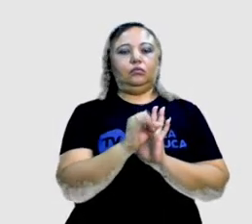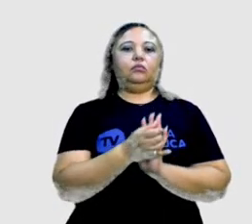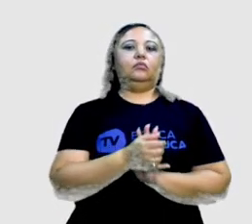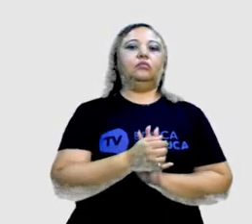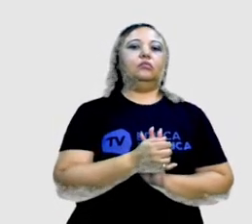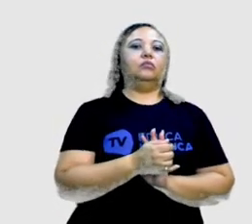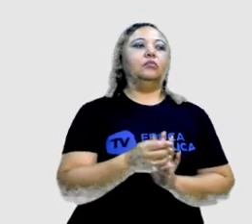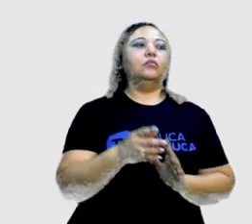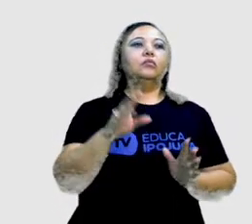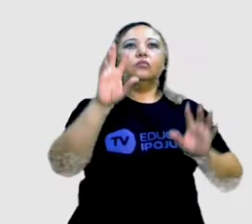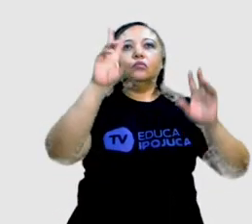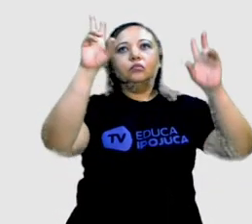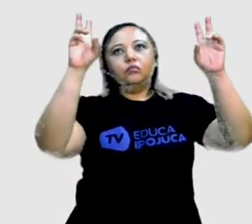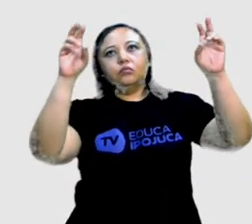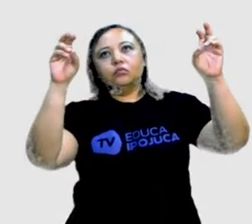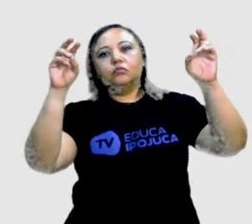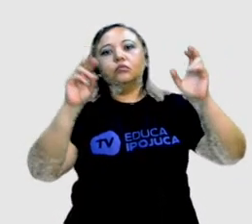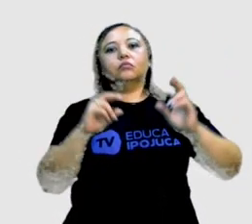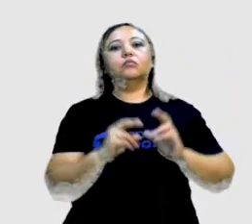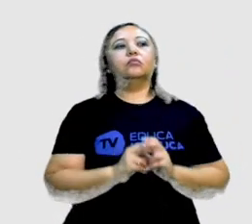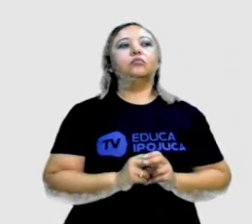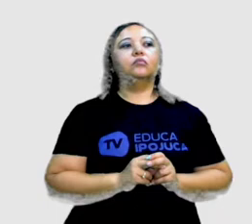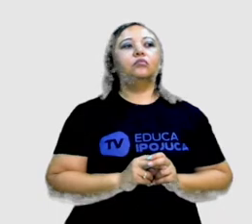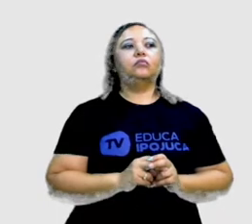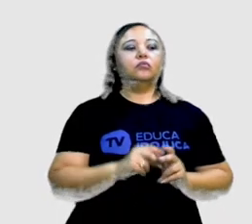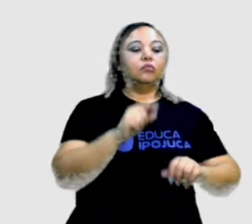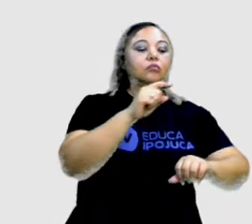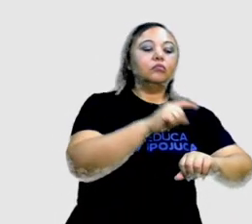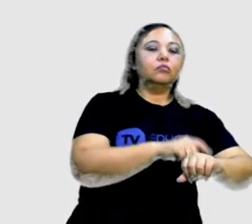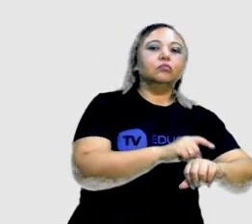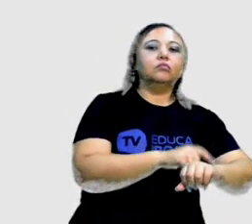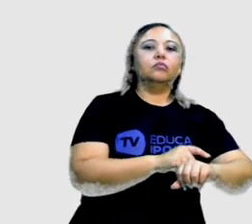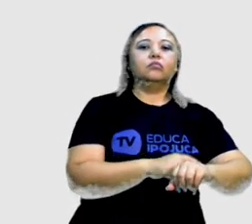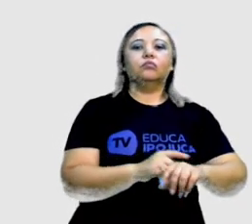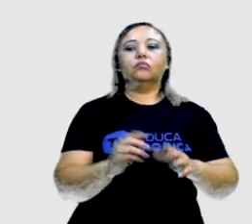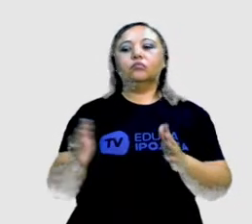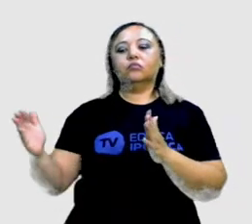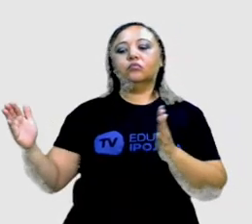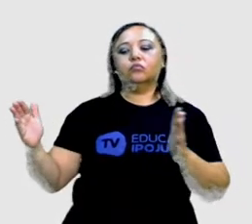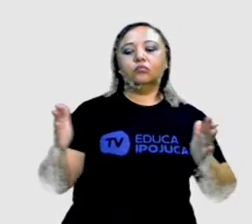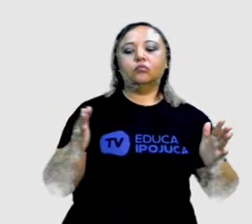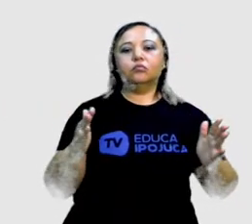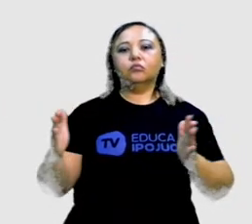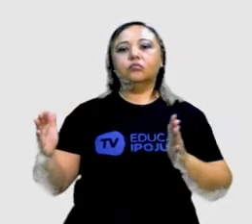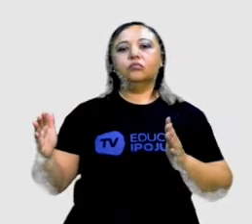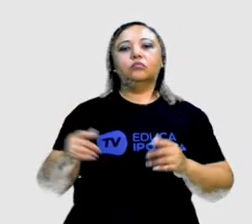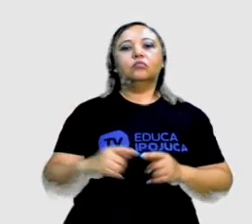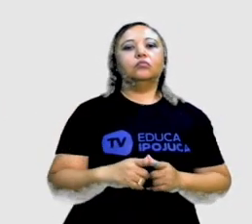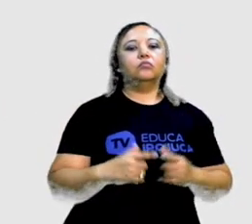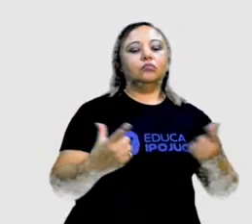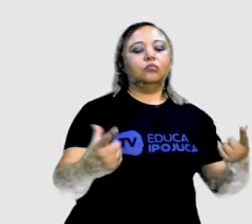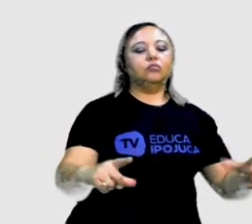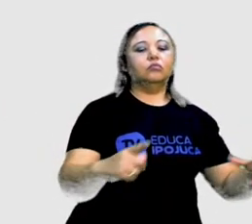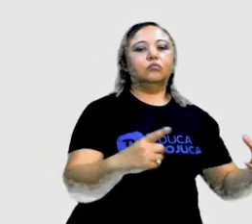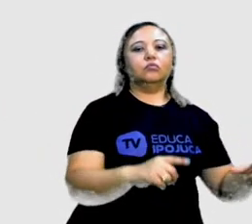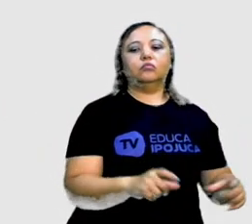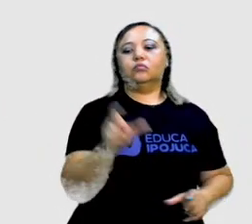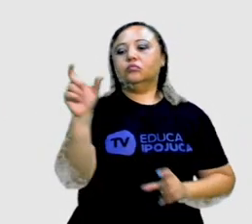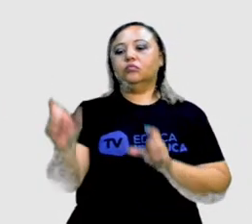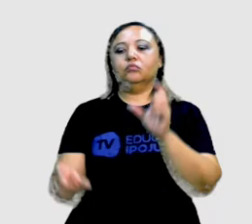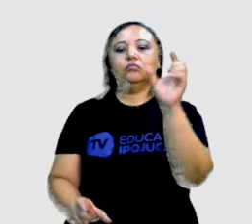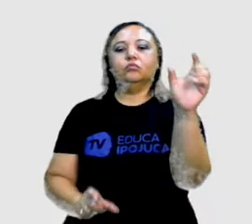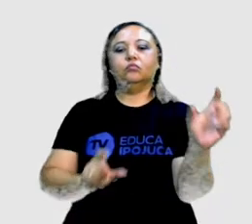qual o tema, em que tempo, em que espaço se situa, quais são os personagens.